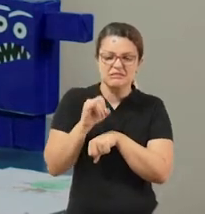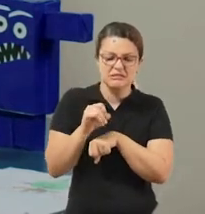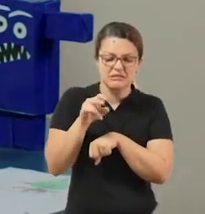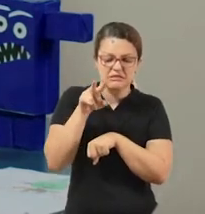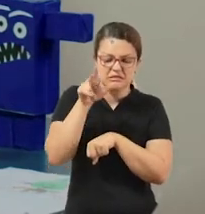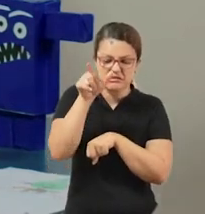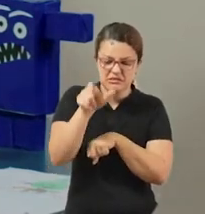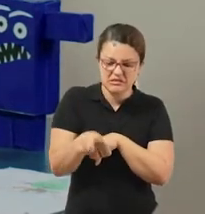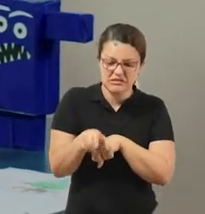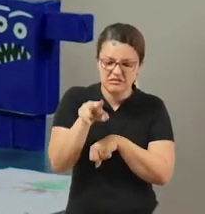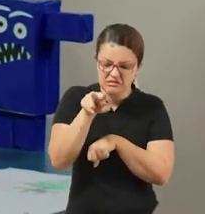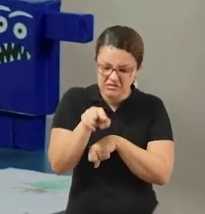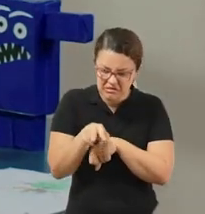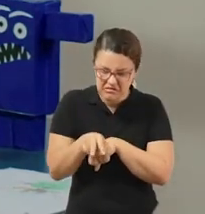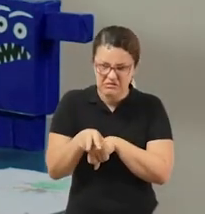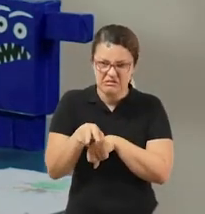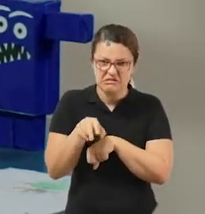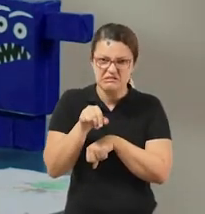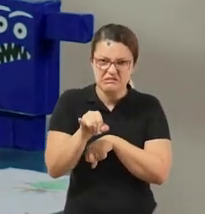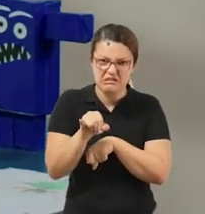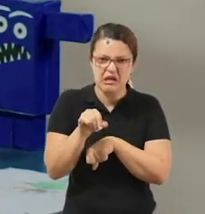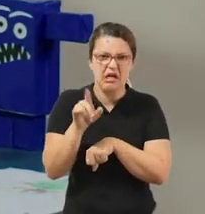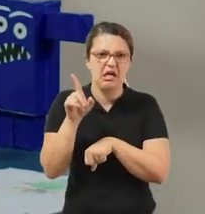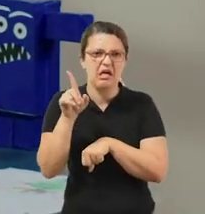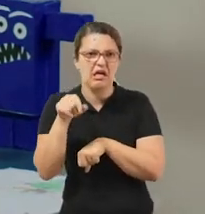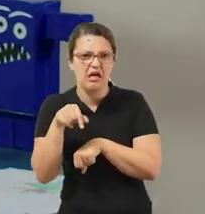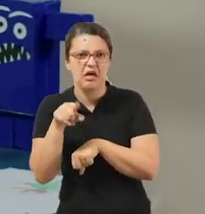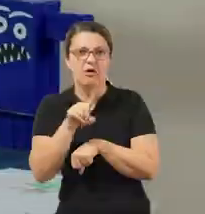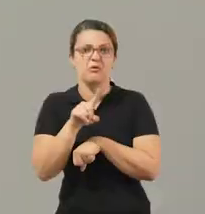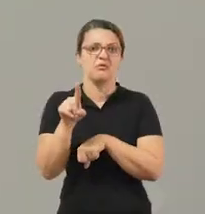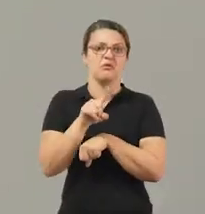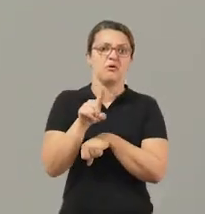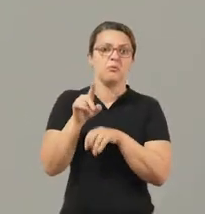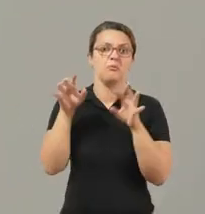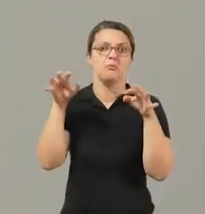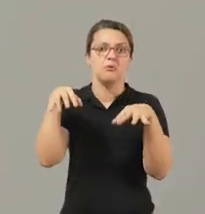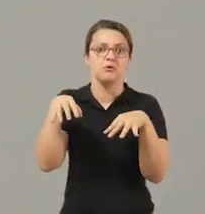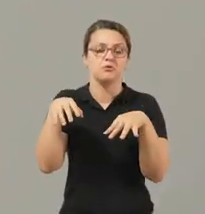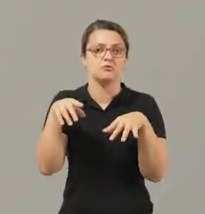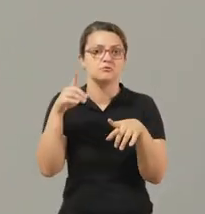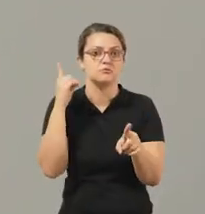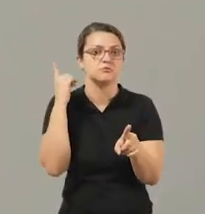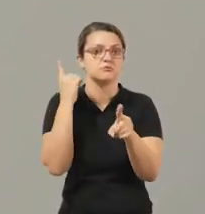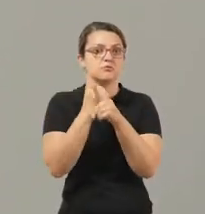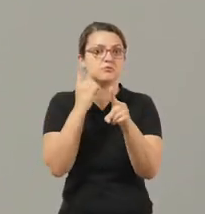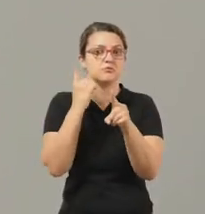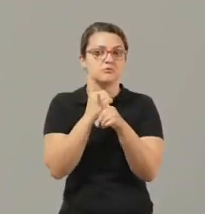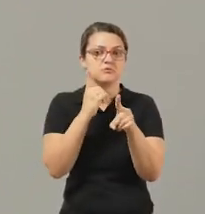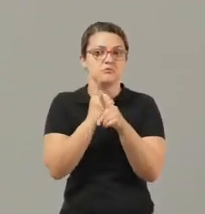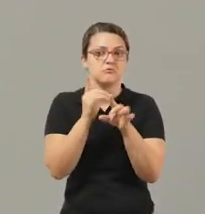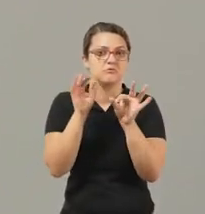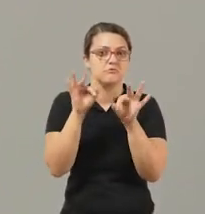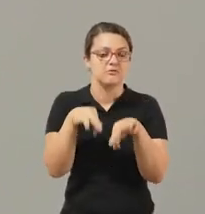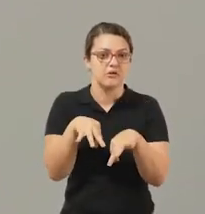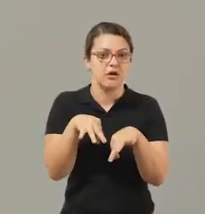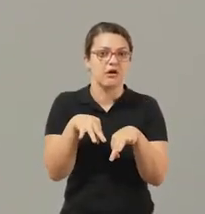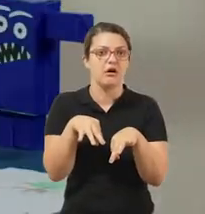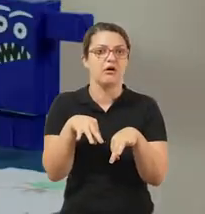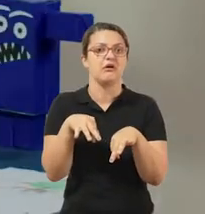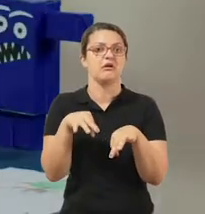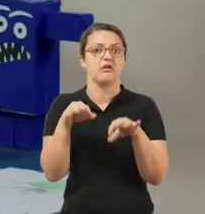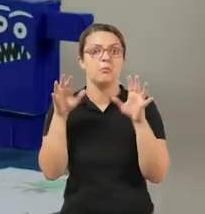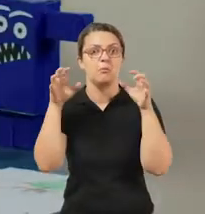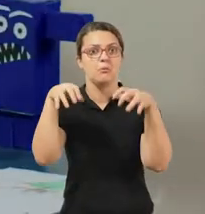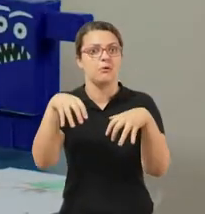realmente ou não. E vocês vão descobrir que no final esse realmente é um